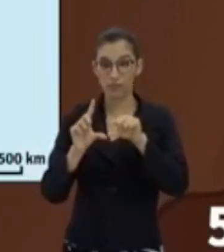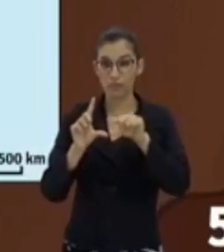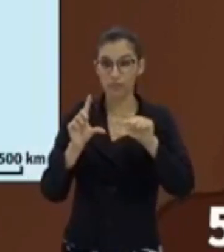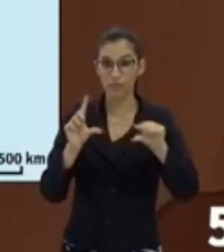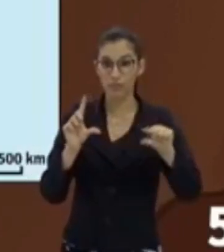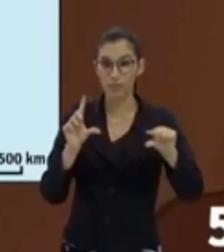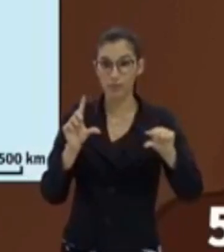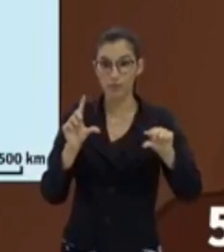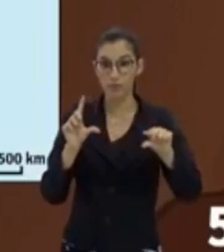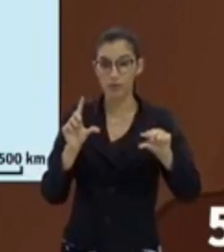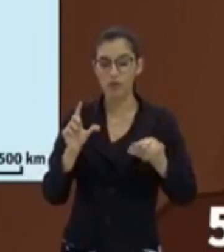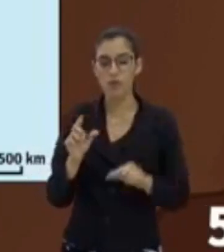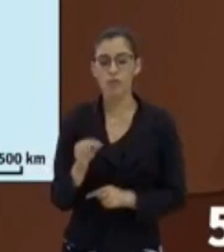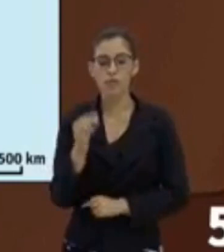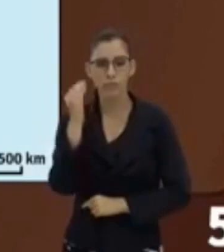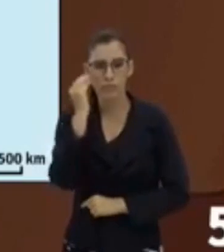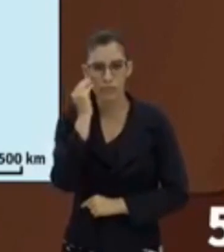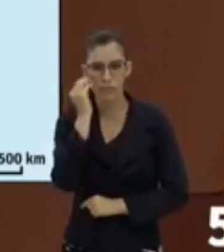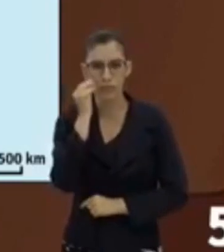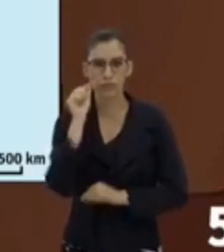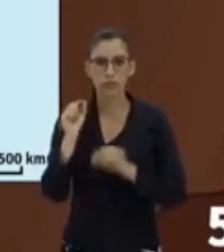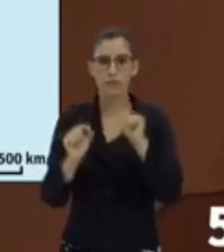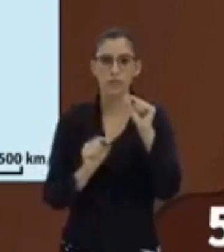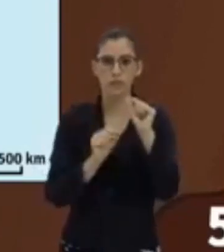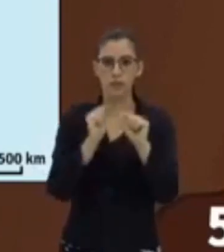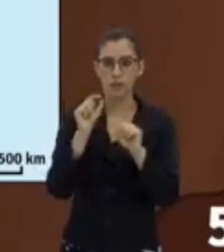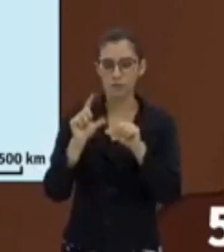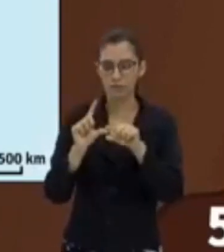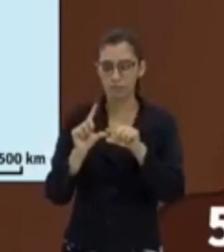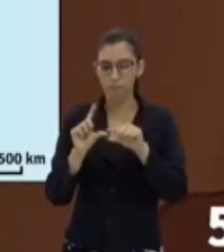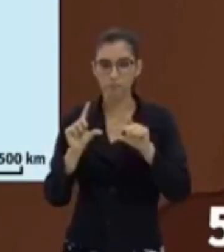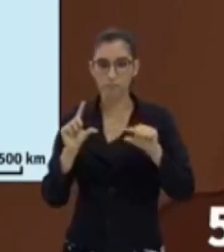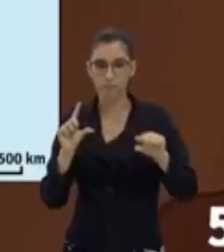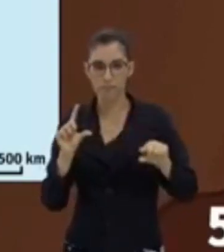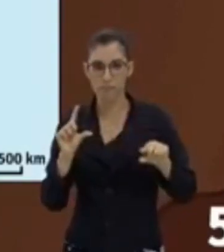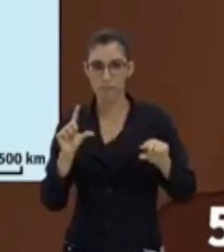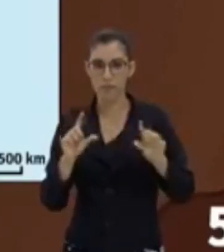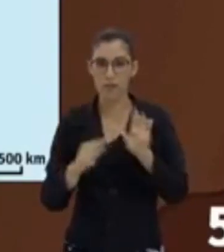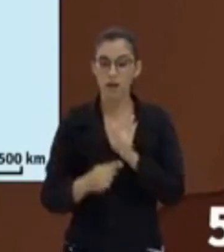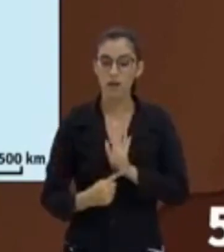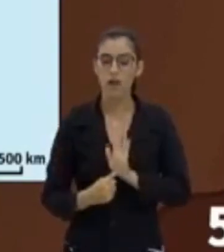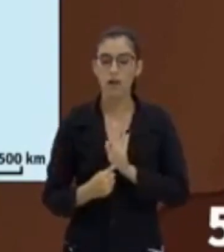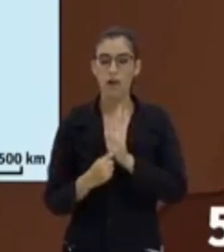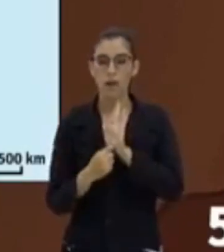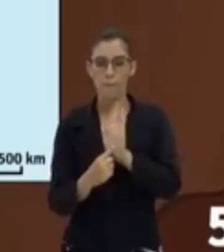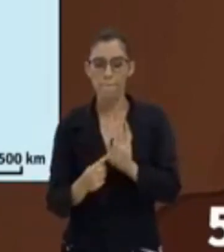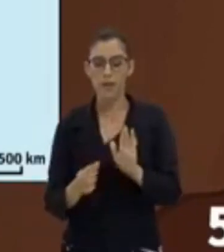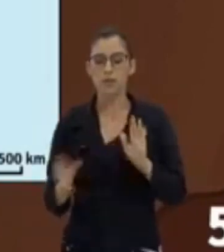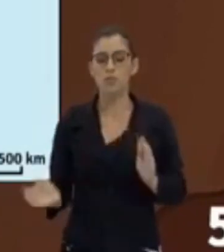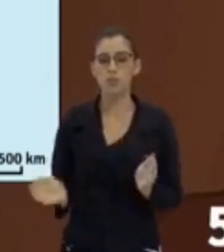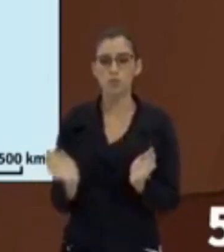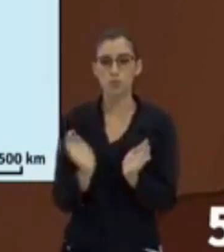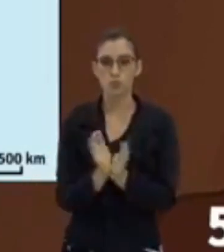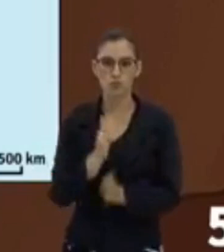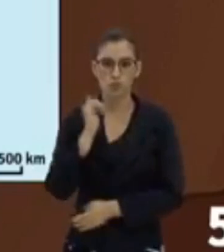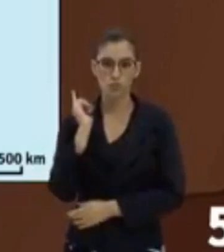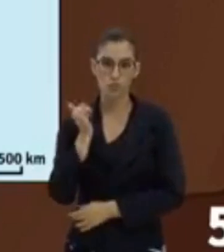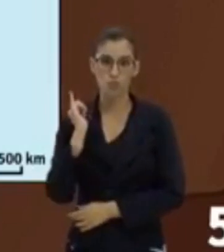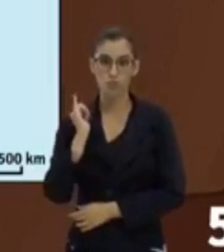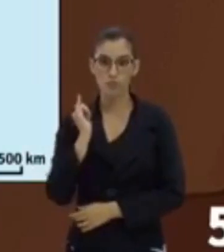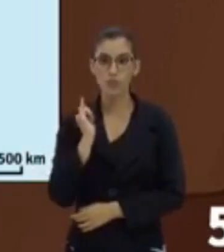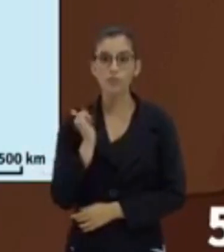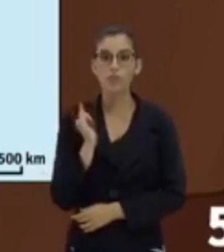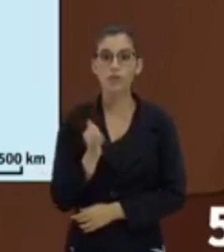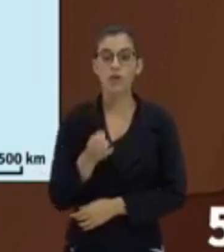observa a legenda nesse mapa. A legenda, ela traz um conjunto de informações que precisam ou que